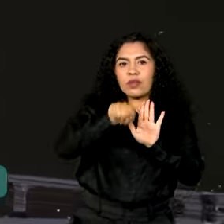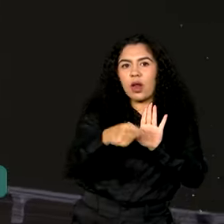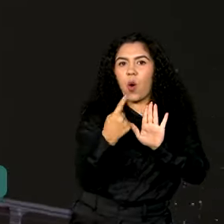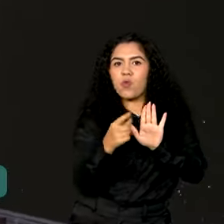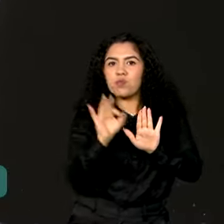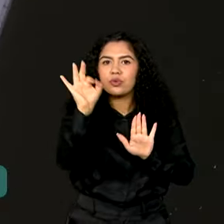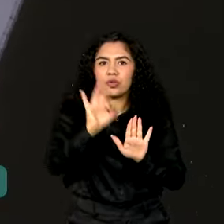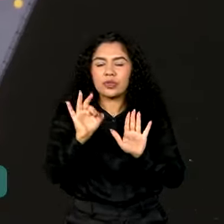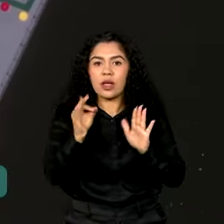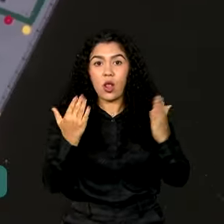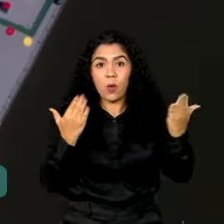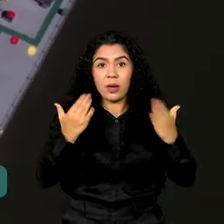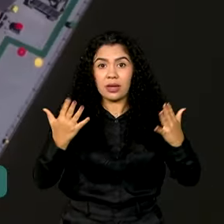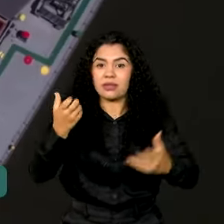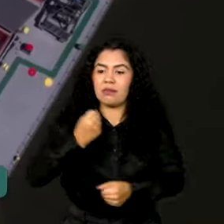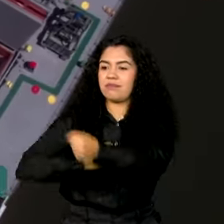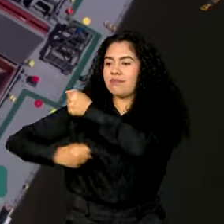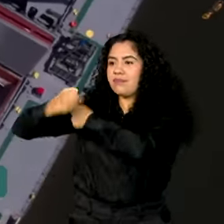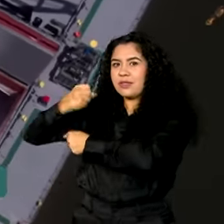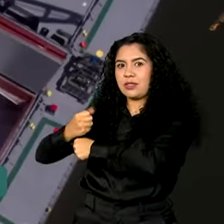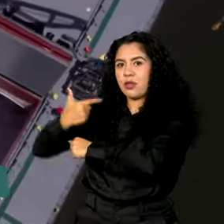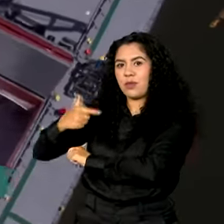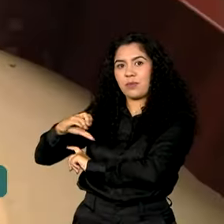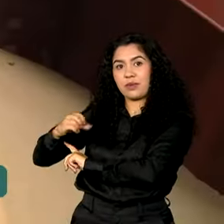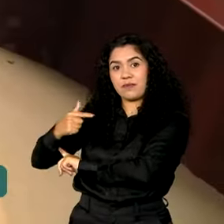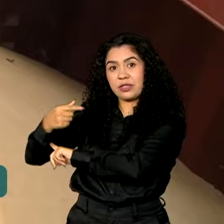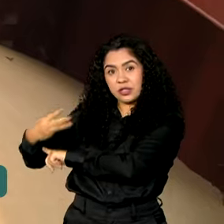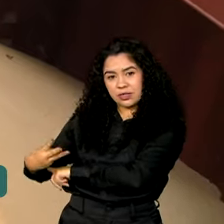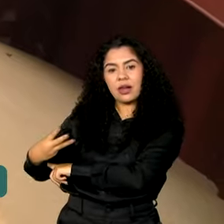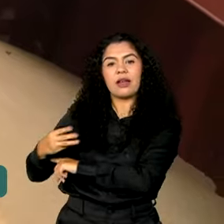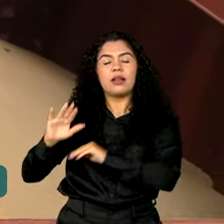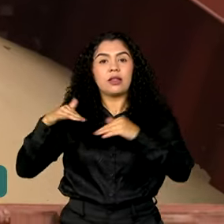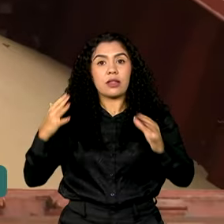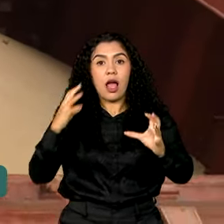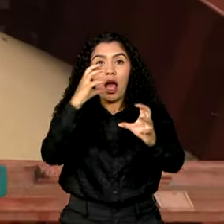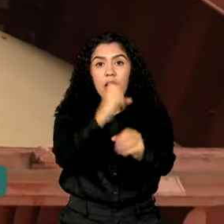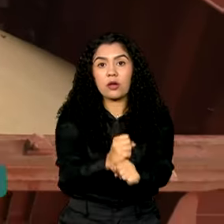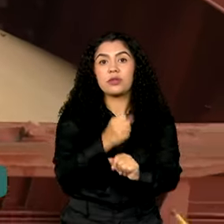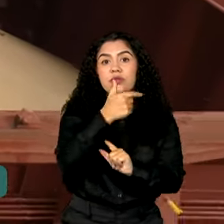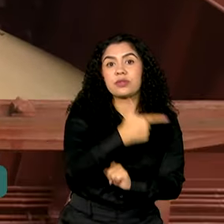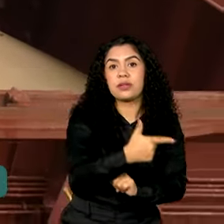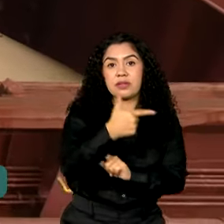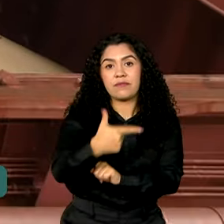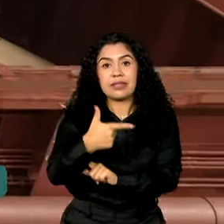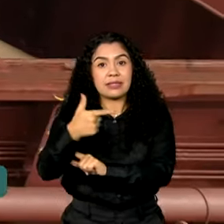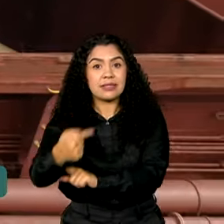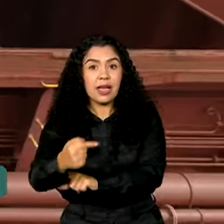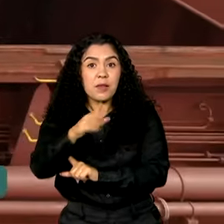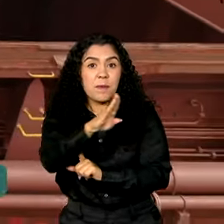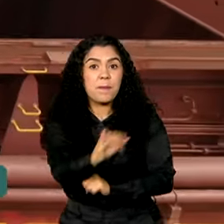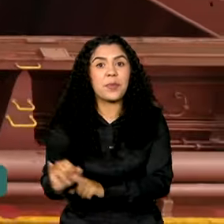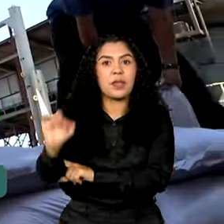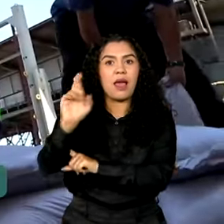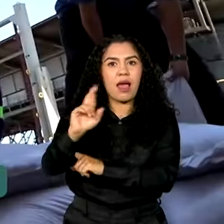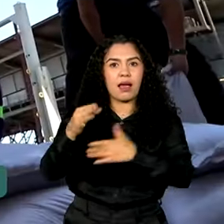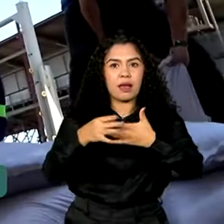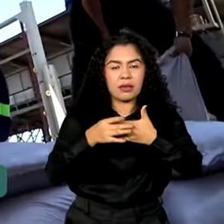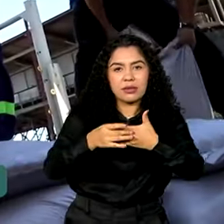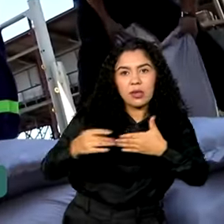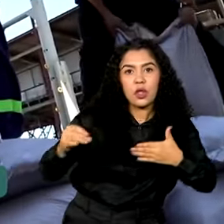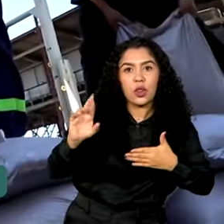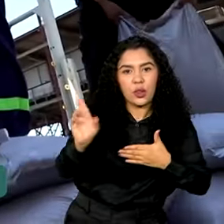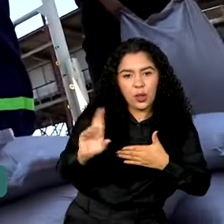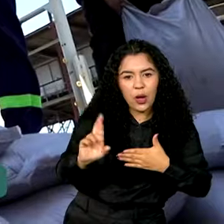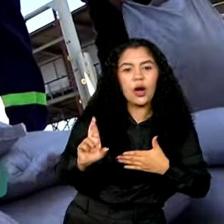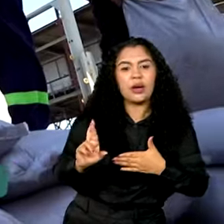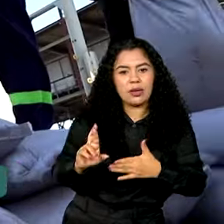ao mesmo período do ano passado. São 227 bilhões de dólares em exportações, um